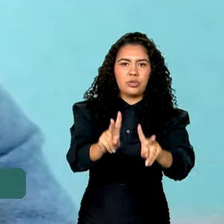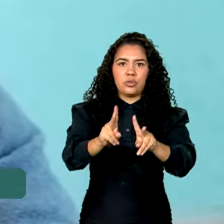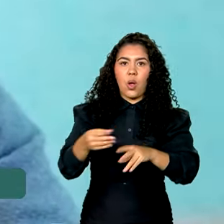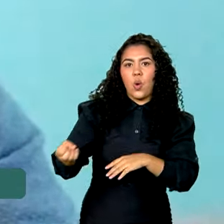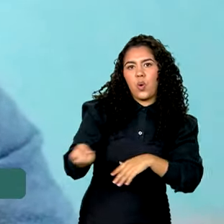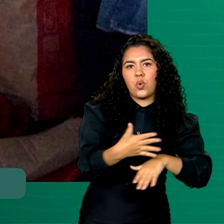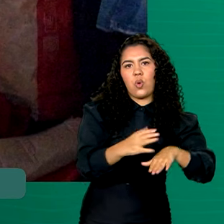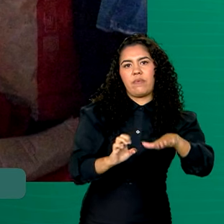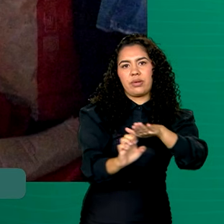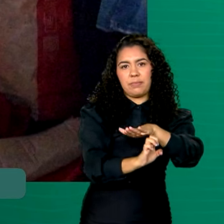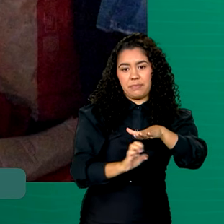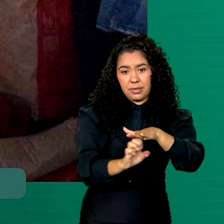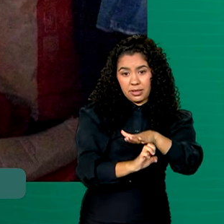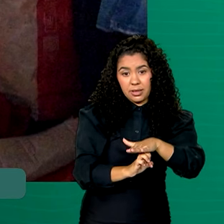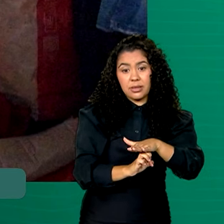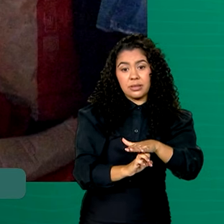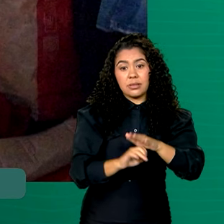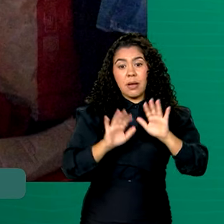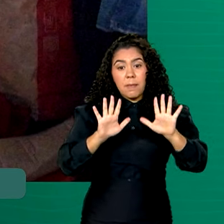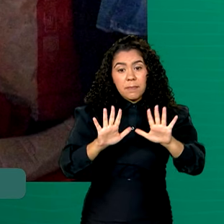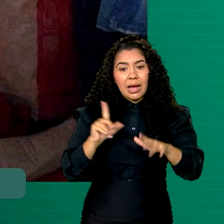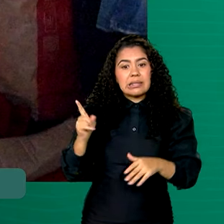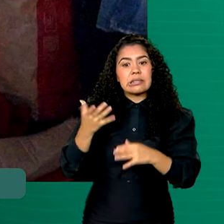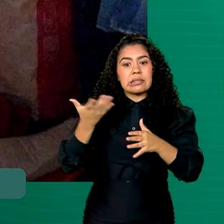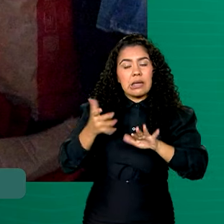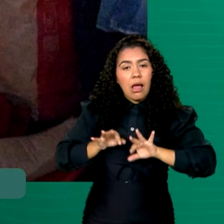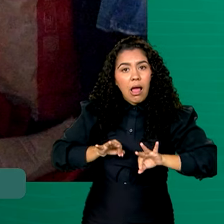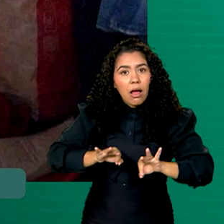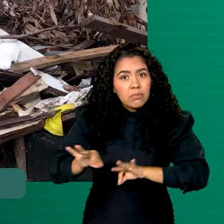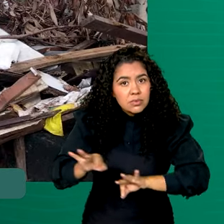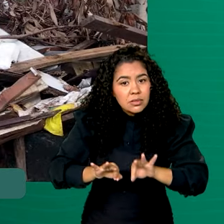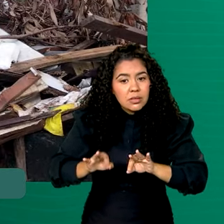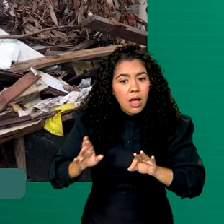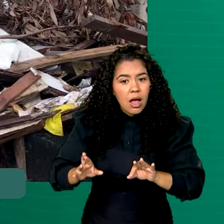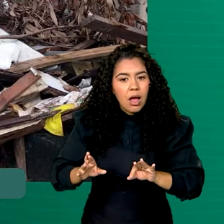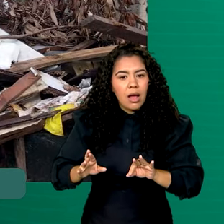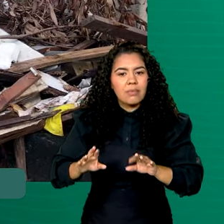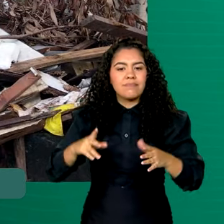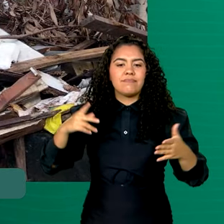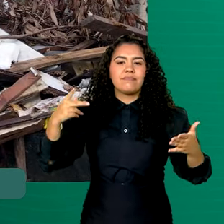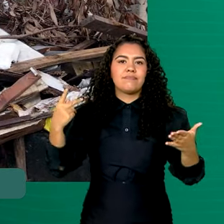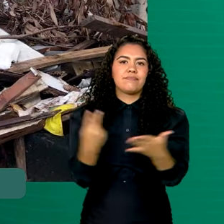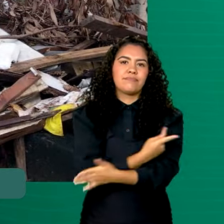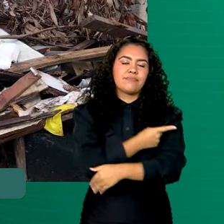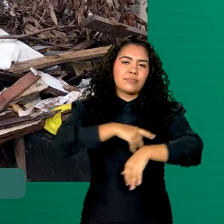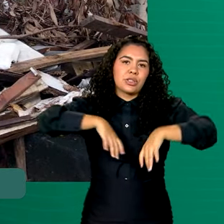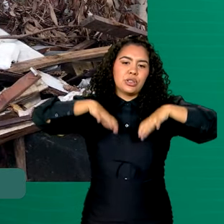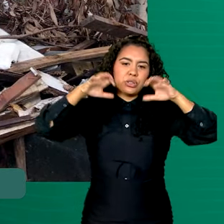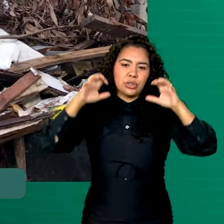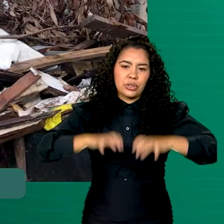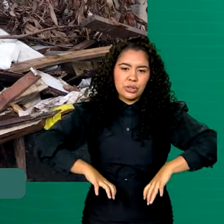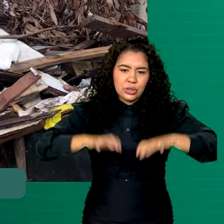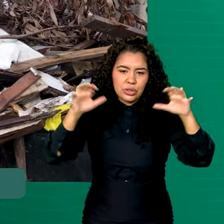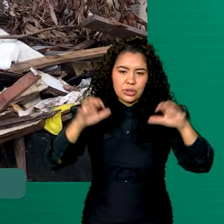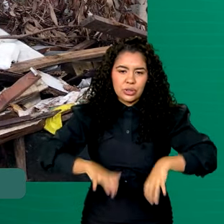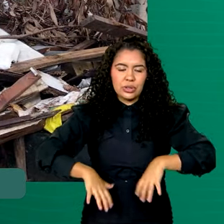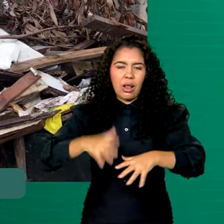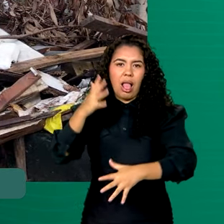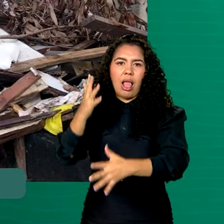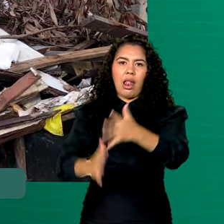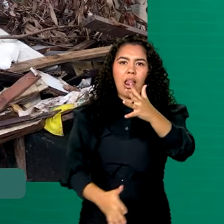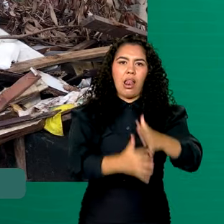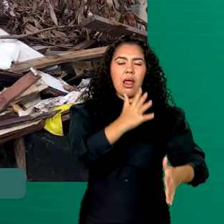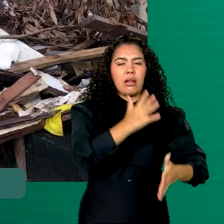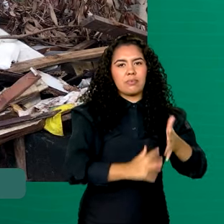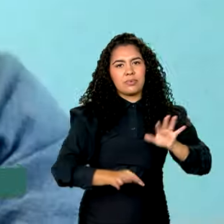empreendimento. E quando ele ia regularizar a situação, as enchentes vieram e atrapalharam todos